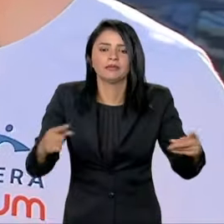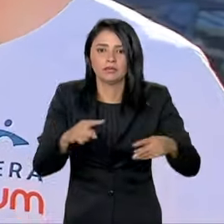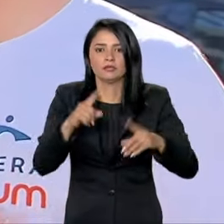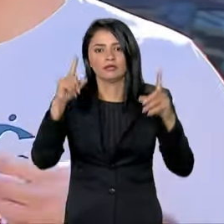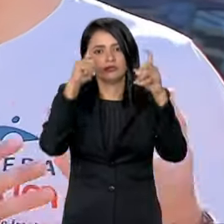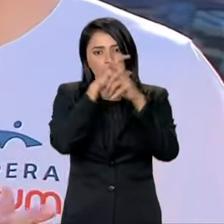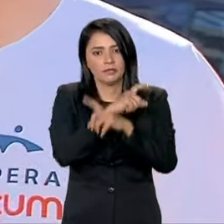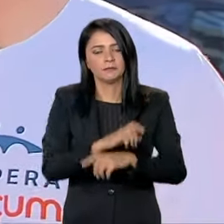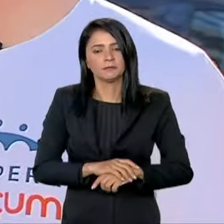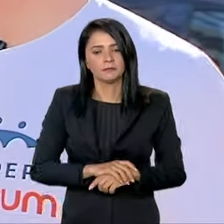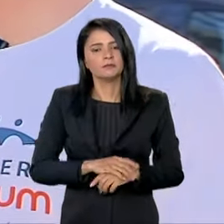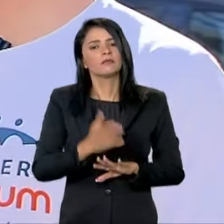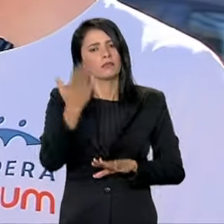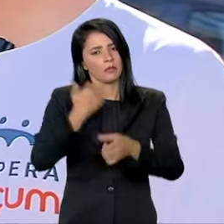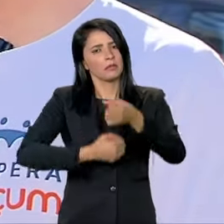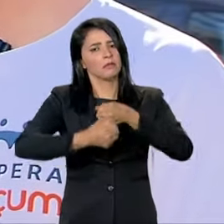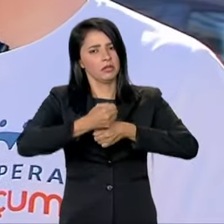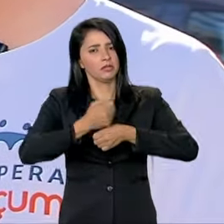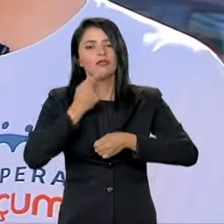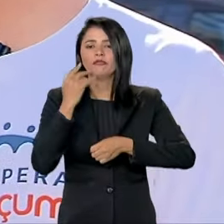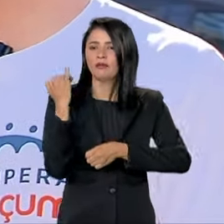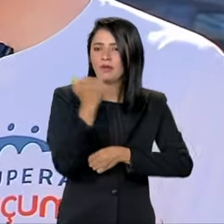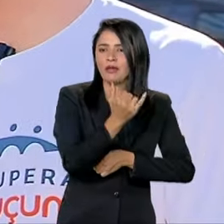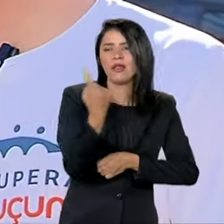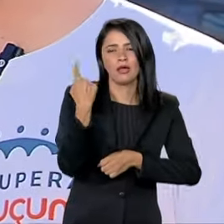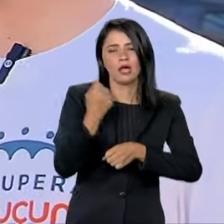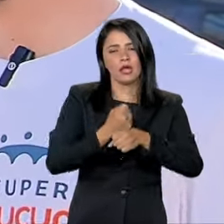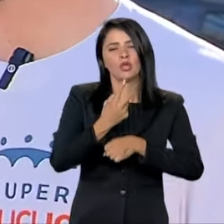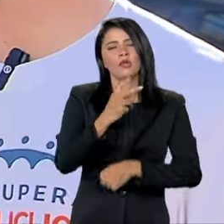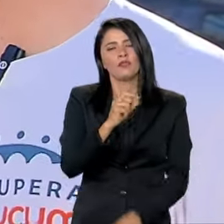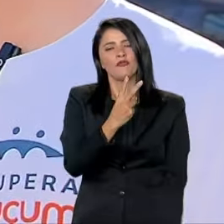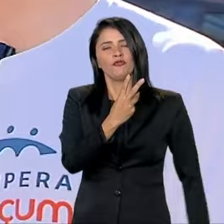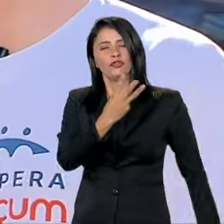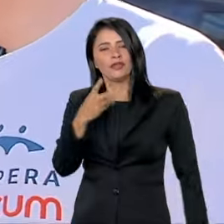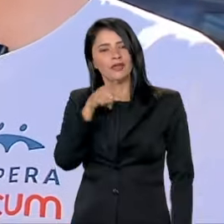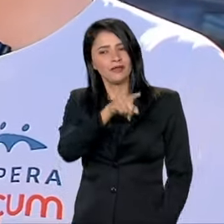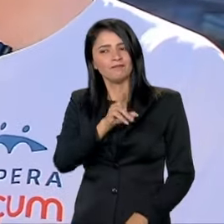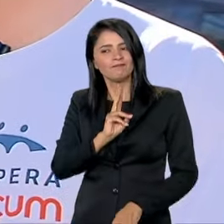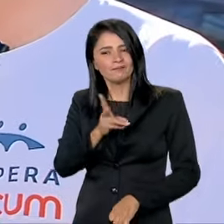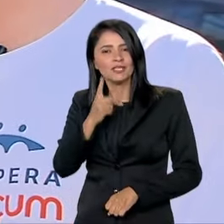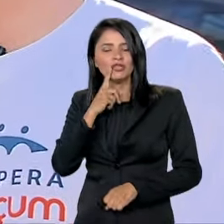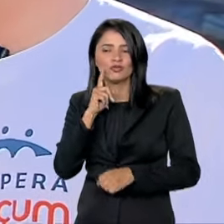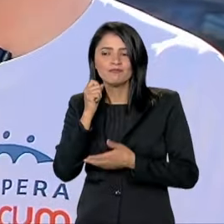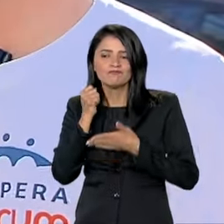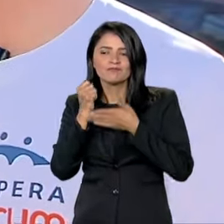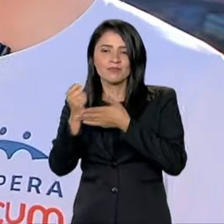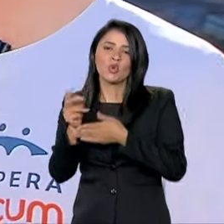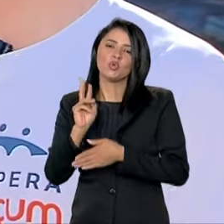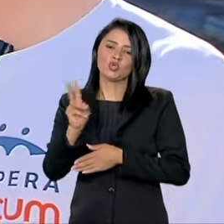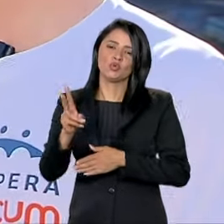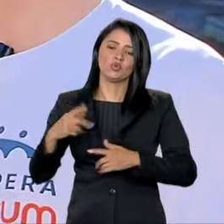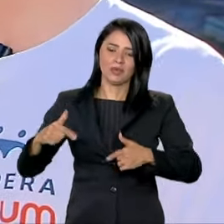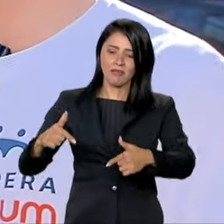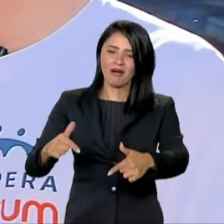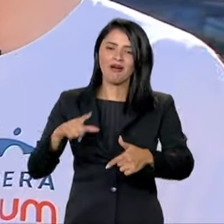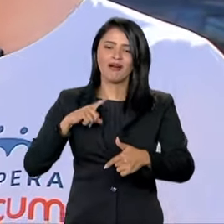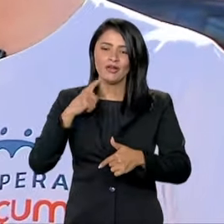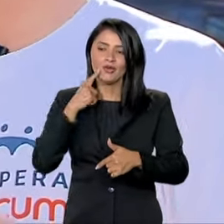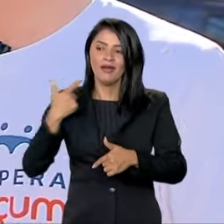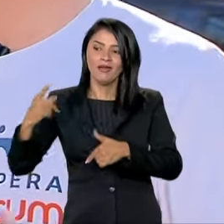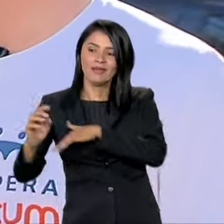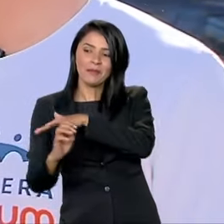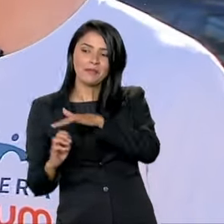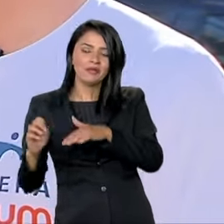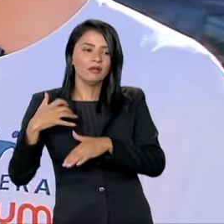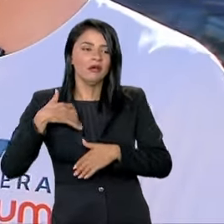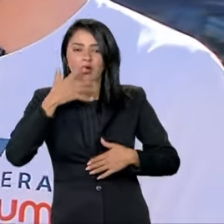muito nessa tecla desde o ano passado, 2023, porque é uma ferramenta que preserva os empregos, ao mesmo tempo que desafoga, que dá condições para as empresas